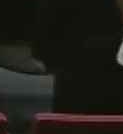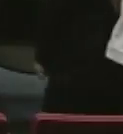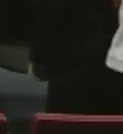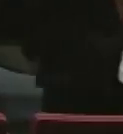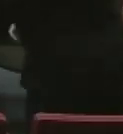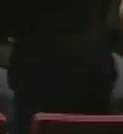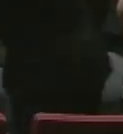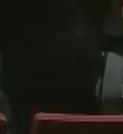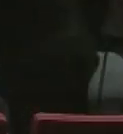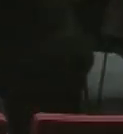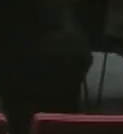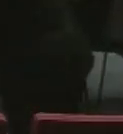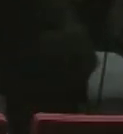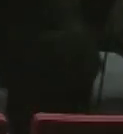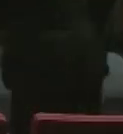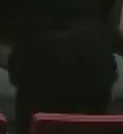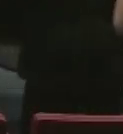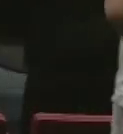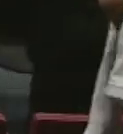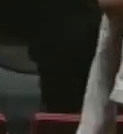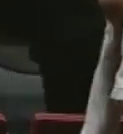a atribuições